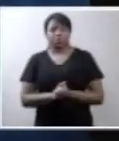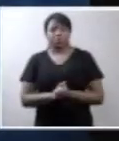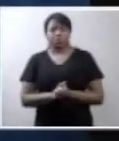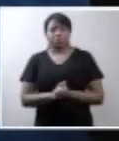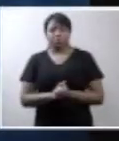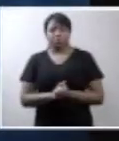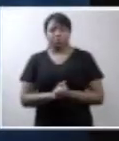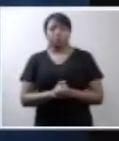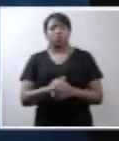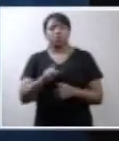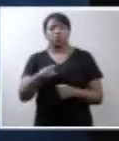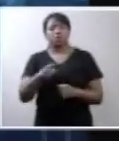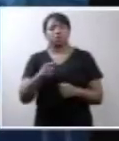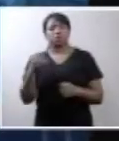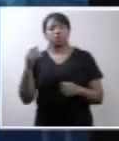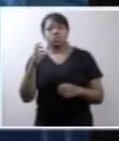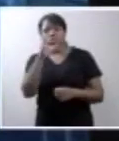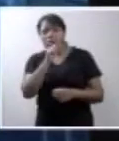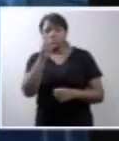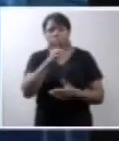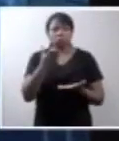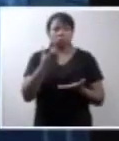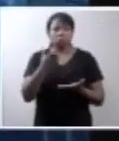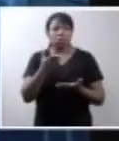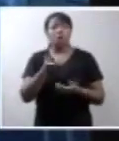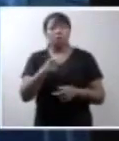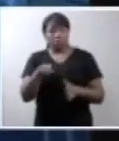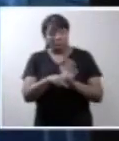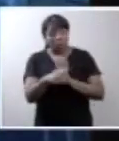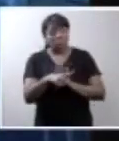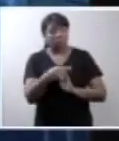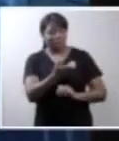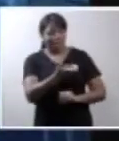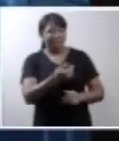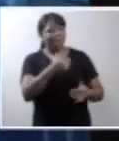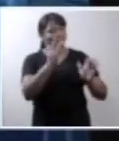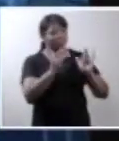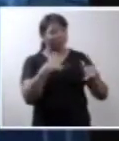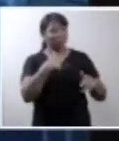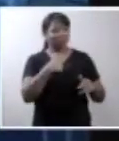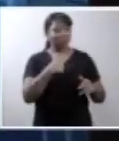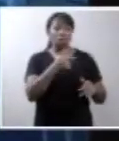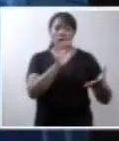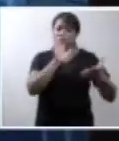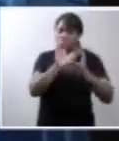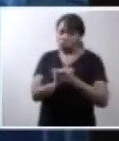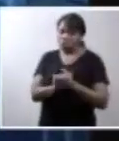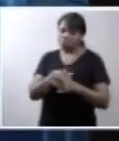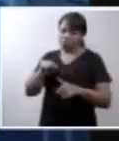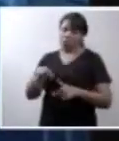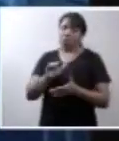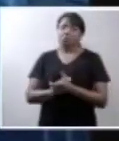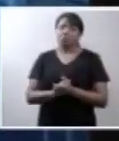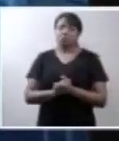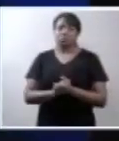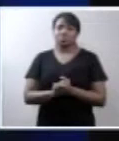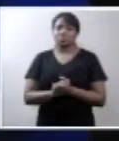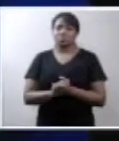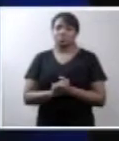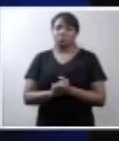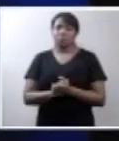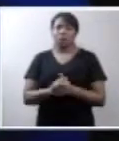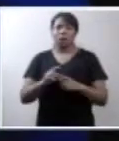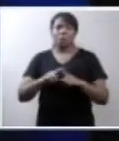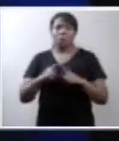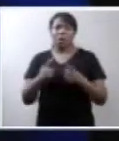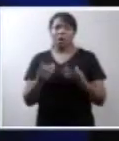Nós saímos no final de semana. Eu falei, peraí, você quer namorar comigo? Ele quer. Então eu quero noivar com você. Então foi eu